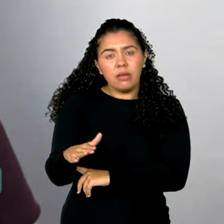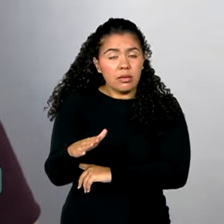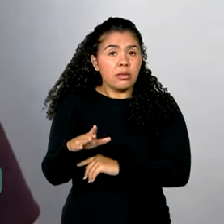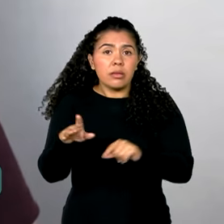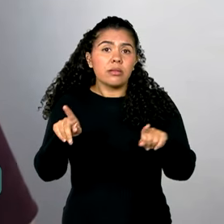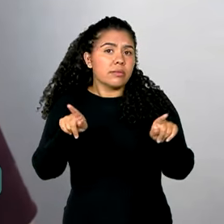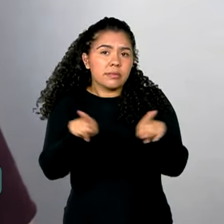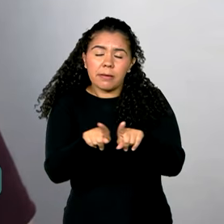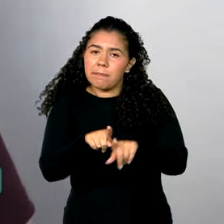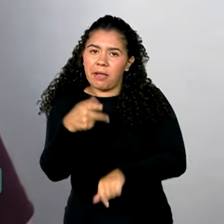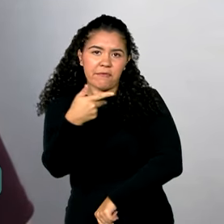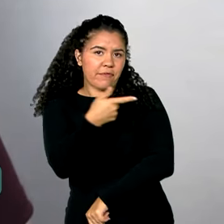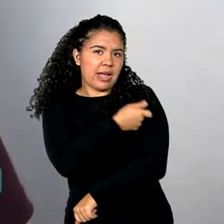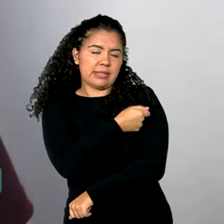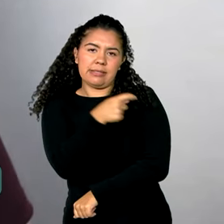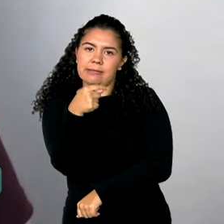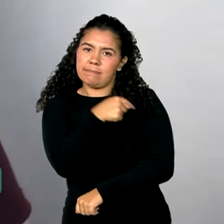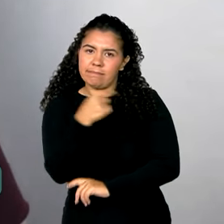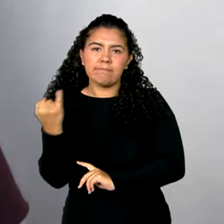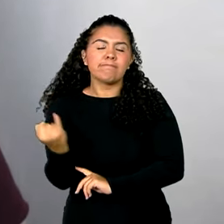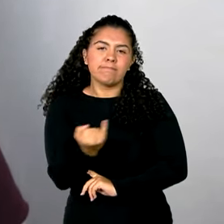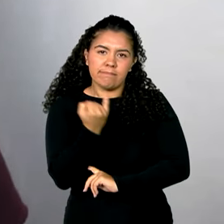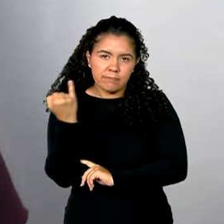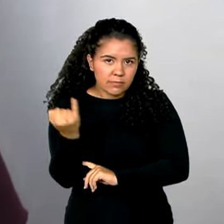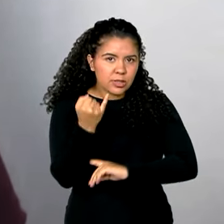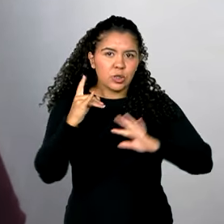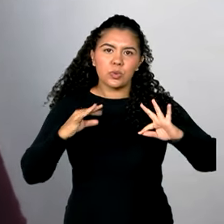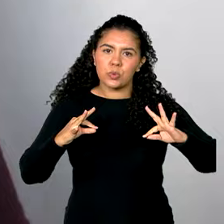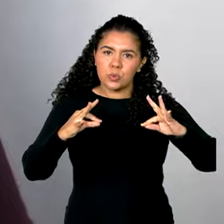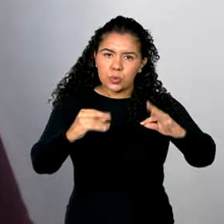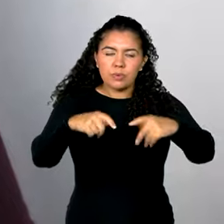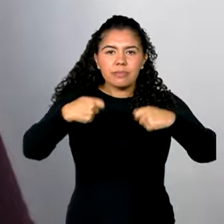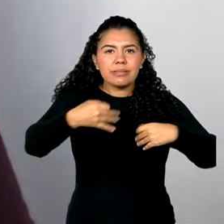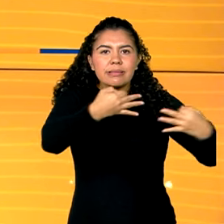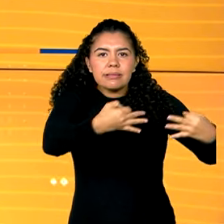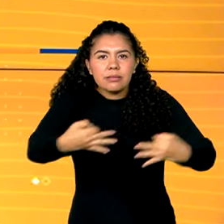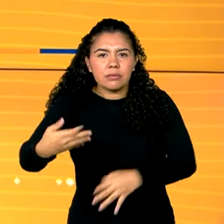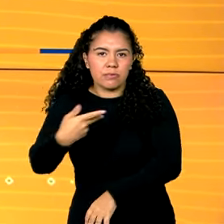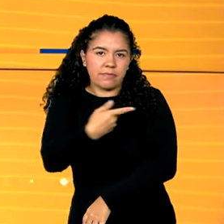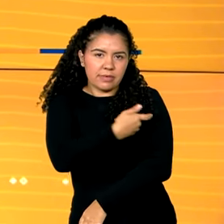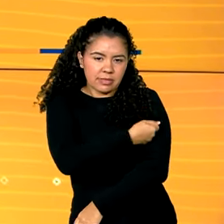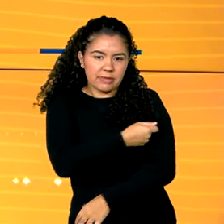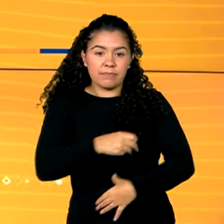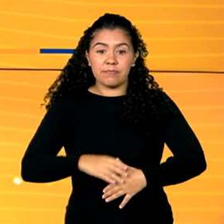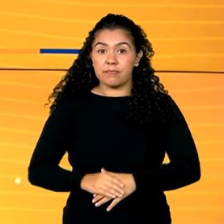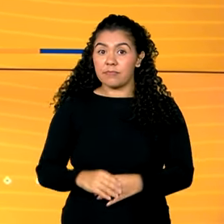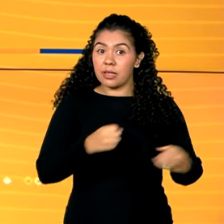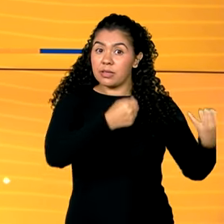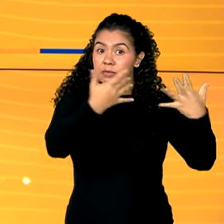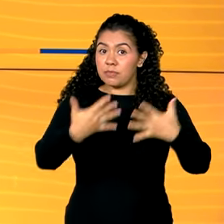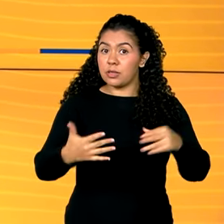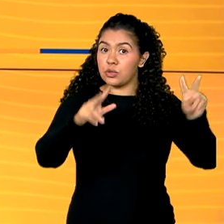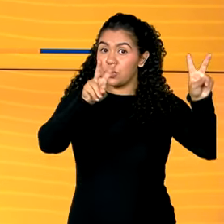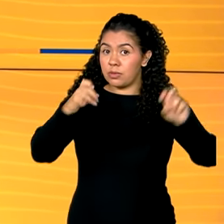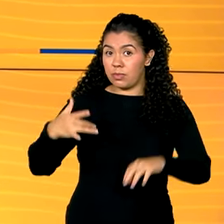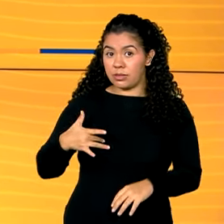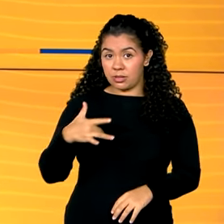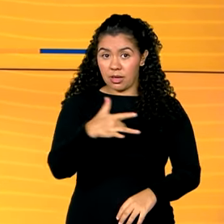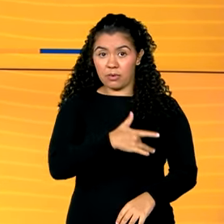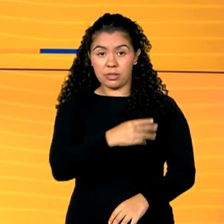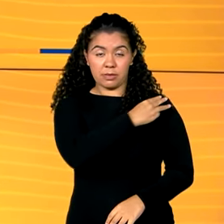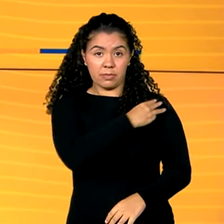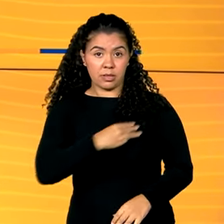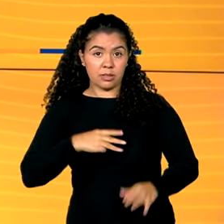E vacinação, né? É importante que todo mundo esteja em dia com a vacinação. E falando em saúde, a ministra